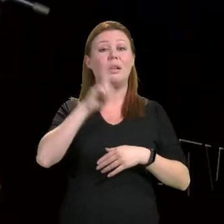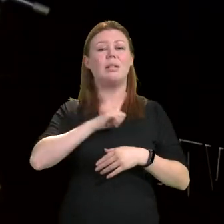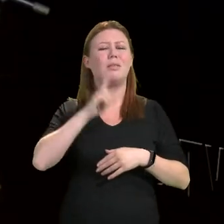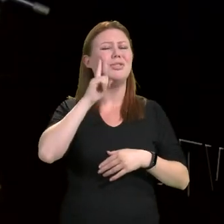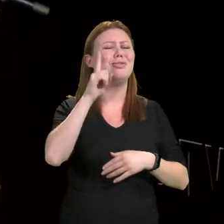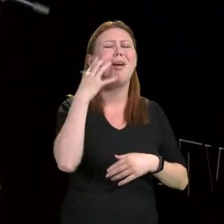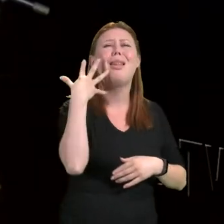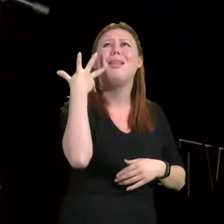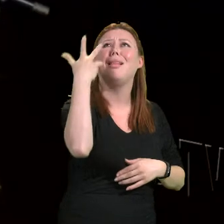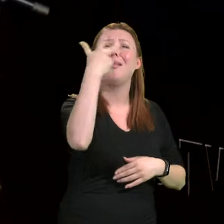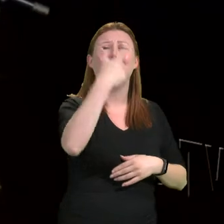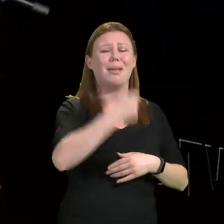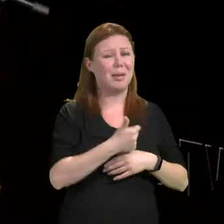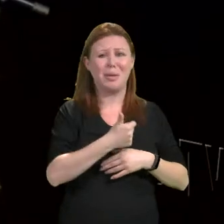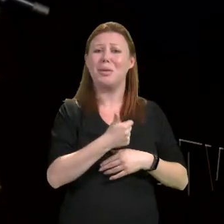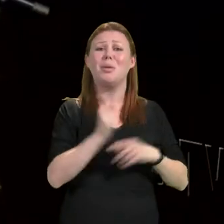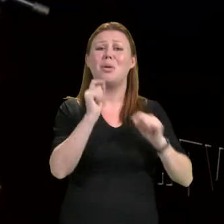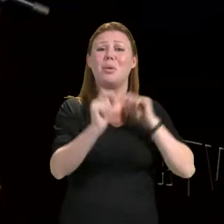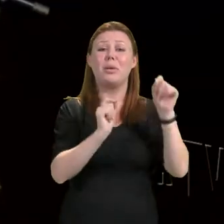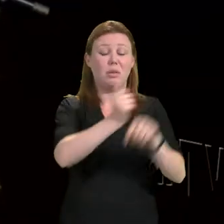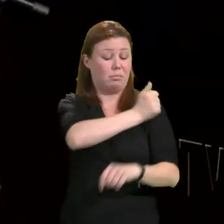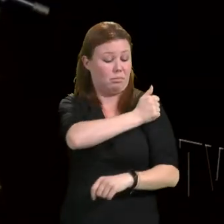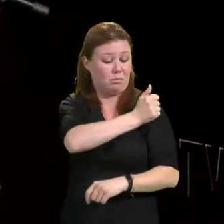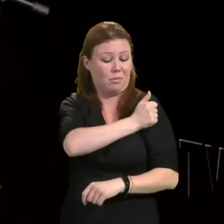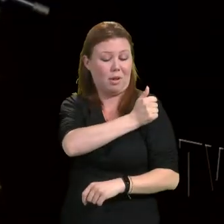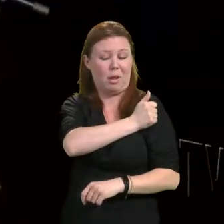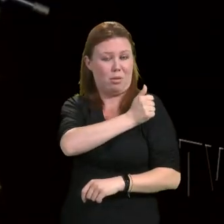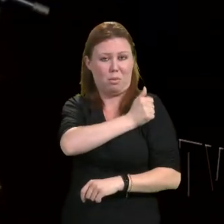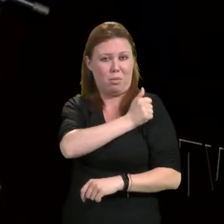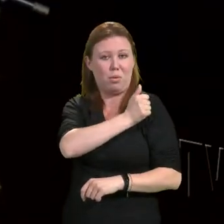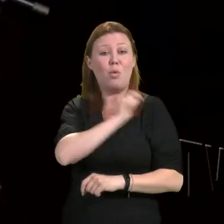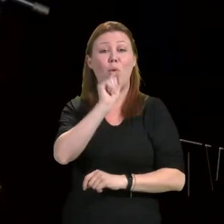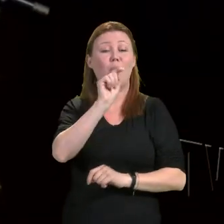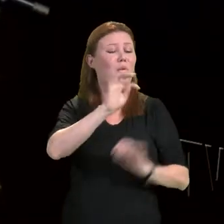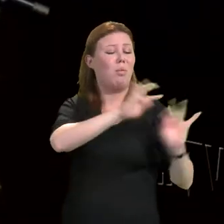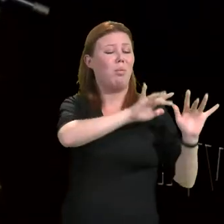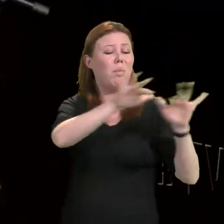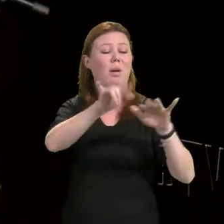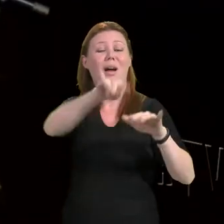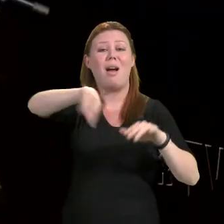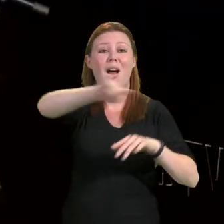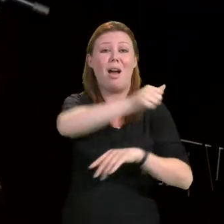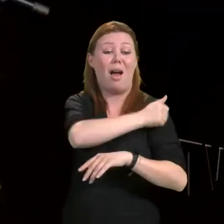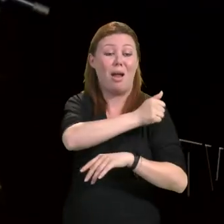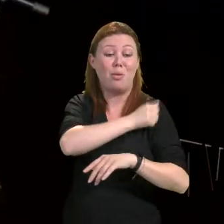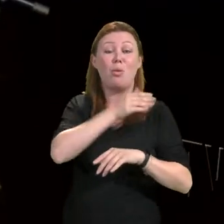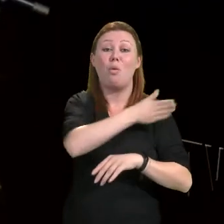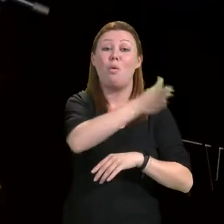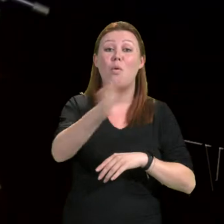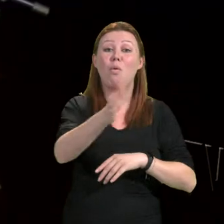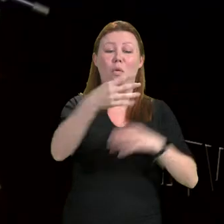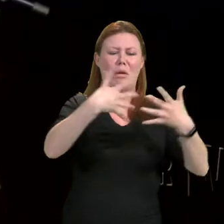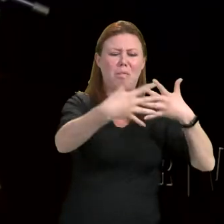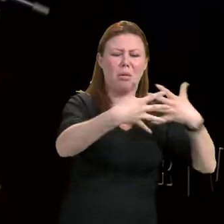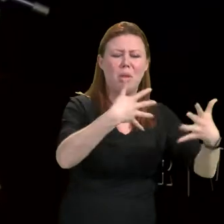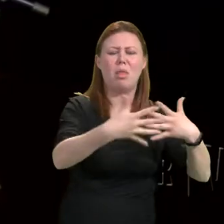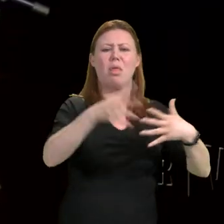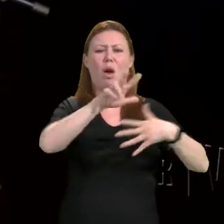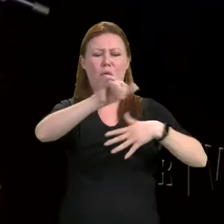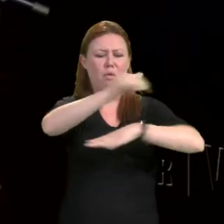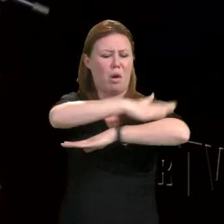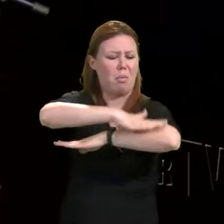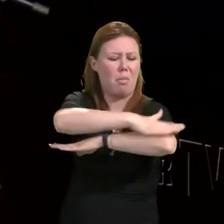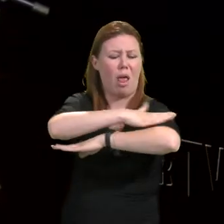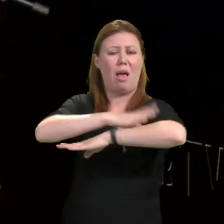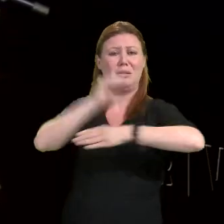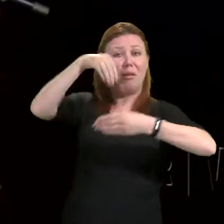um dia lindo, em que os nossos estudantes, sobretudo, foram às ruas, às praças, aos terminais de ônibus, dentro dos